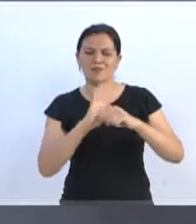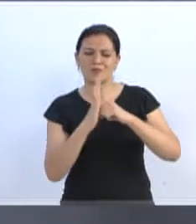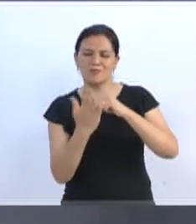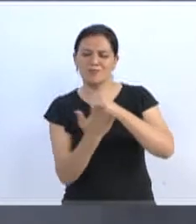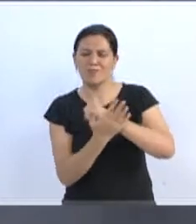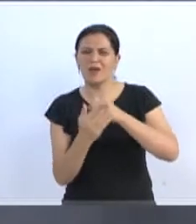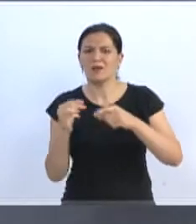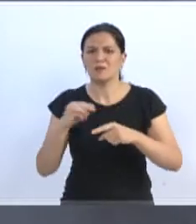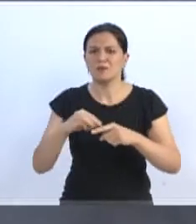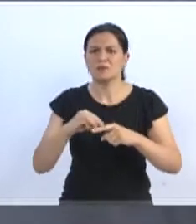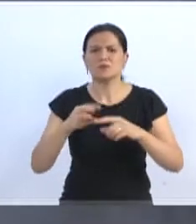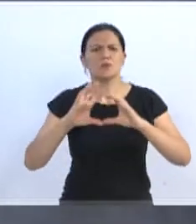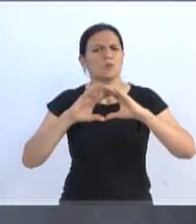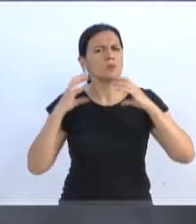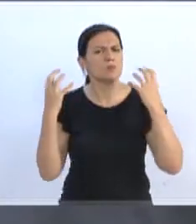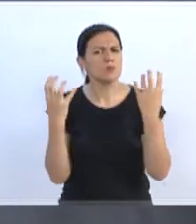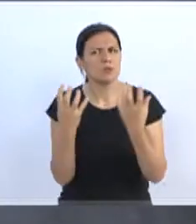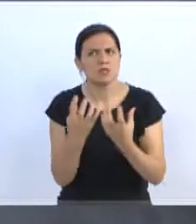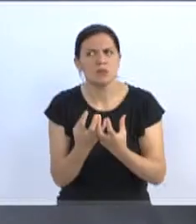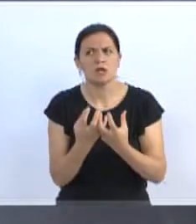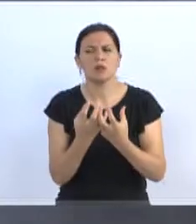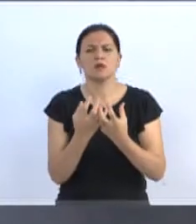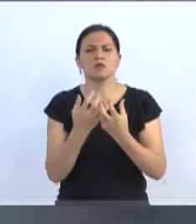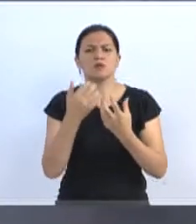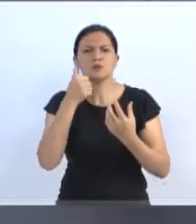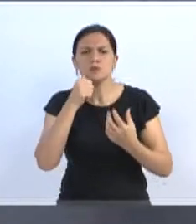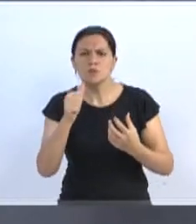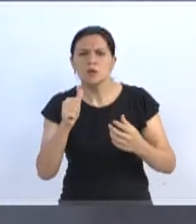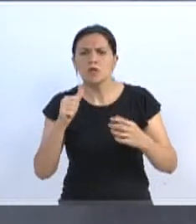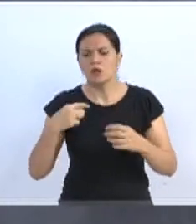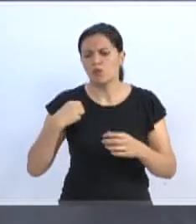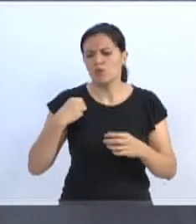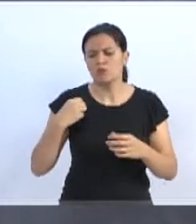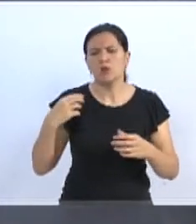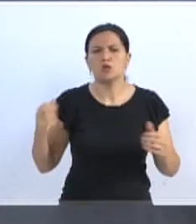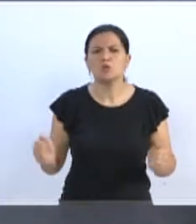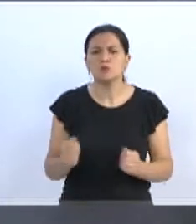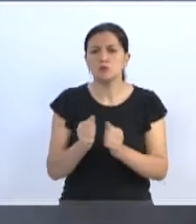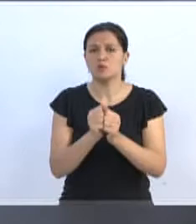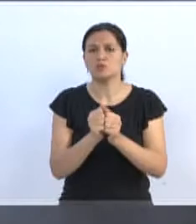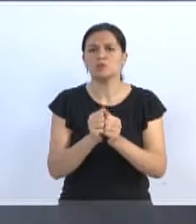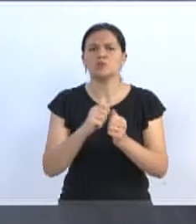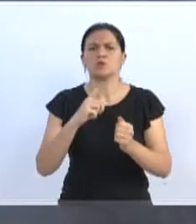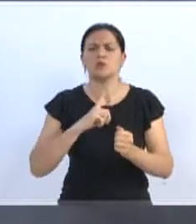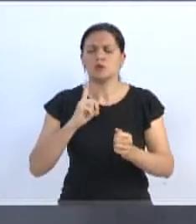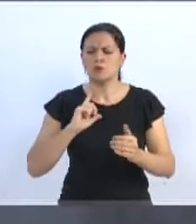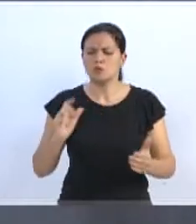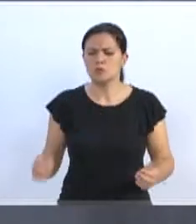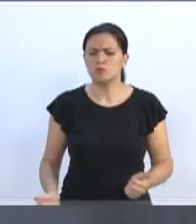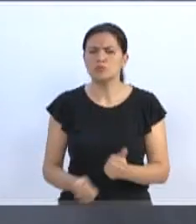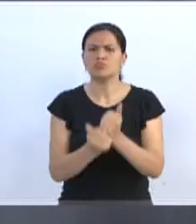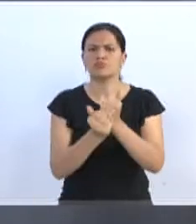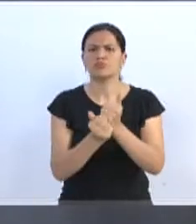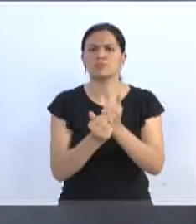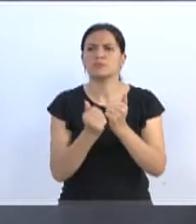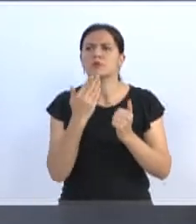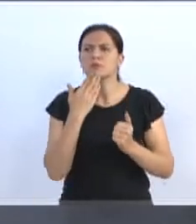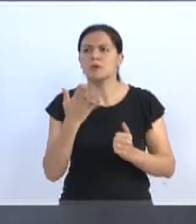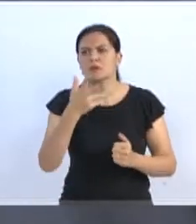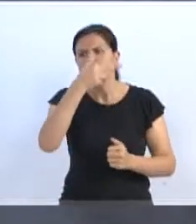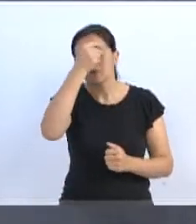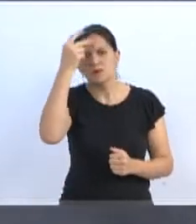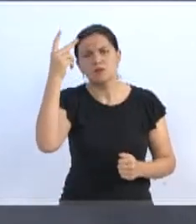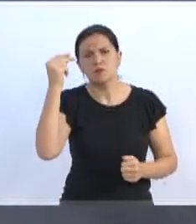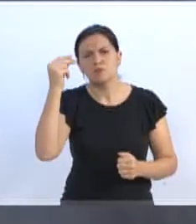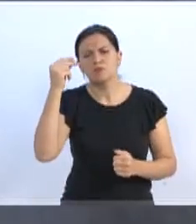Então, toda a comunidade do Garcia, a Maria Salete, a todos os voluntários que estão se mobilizando, têm o nosso profundo apoio, e a gente pede ao Executivo, dentro